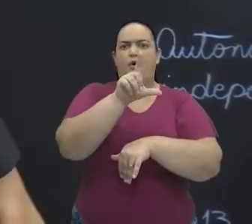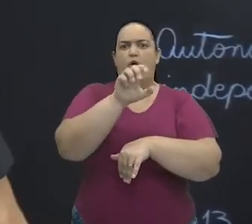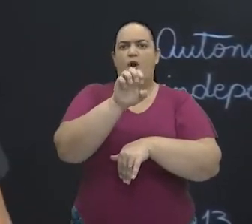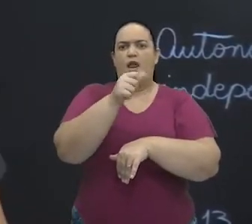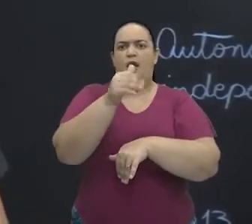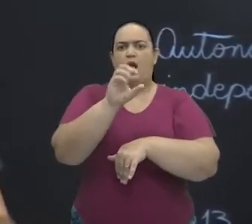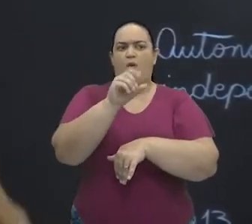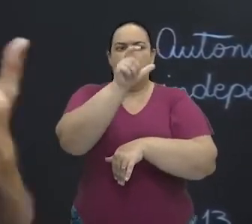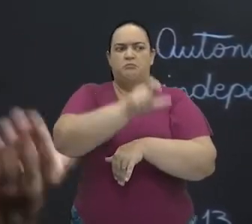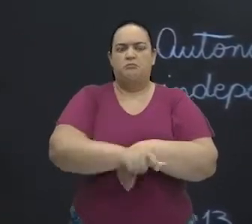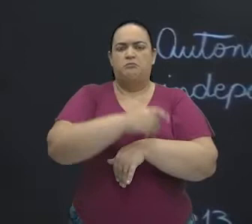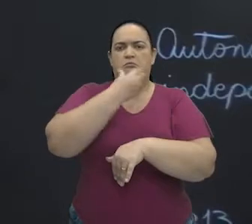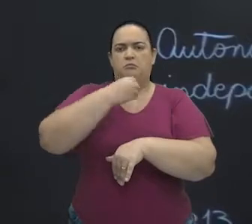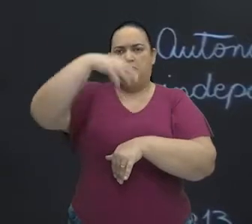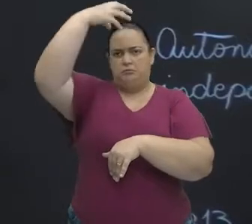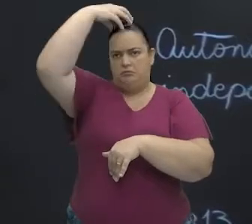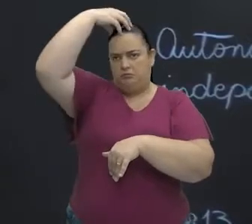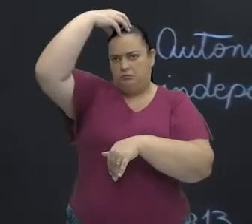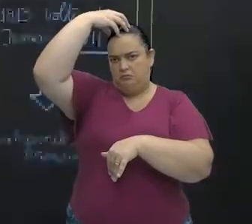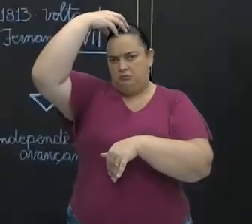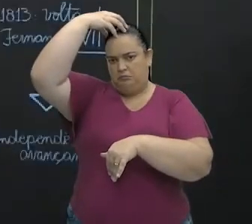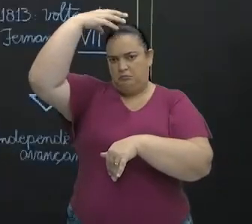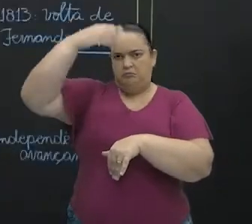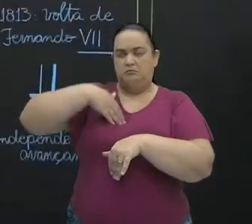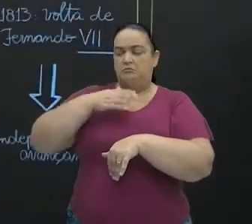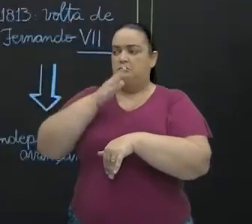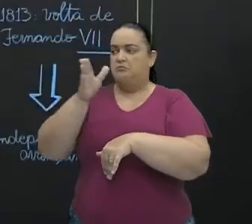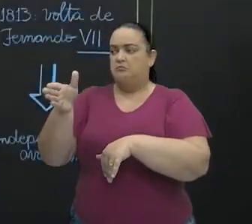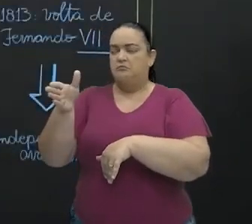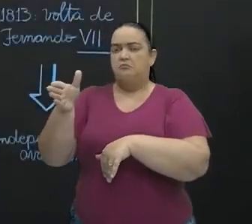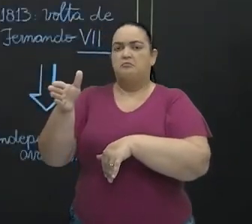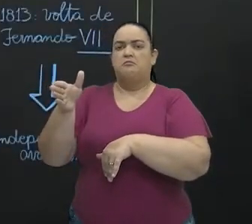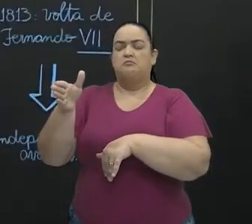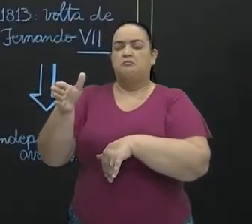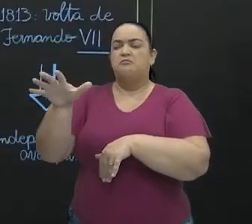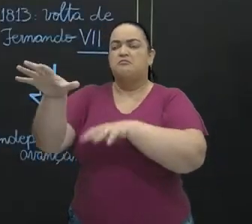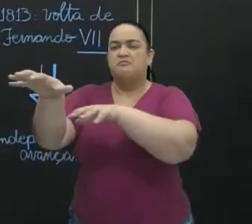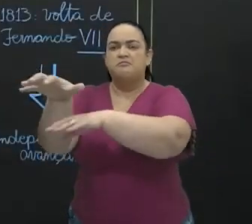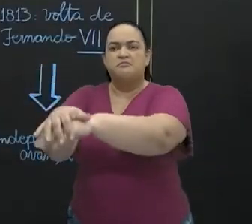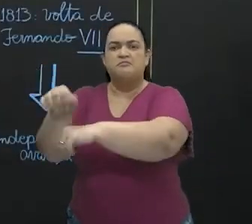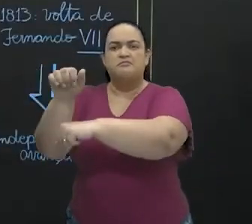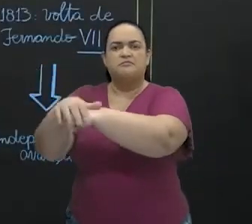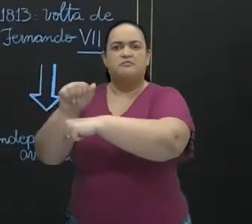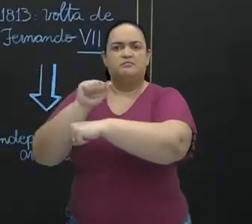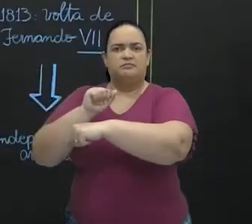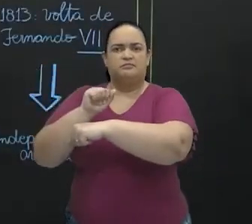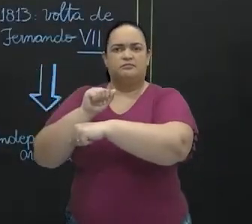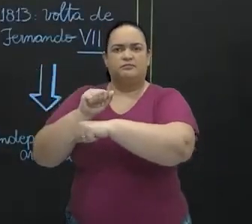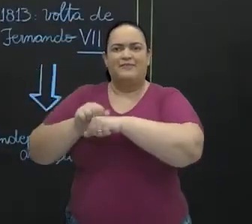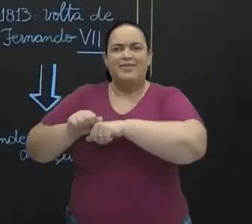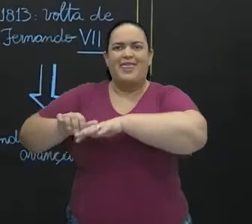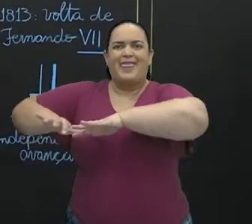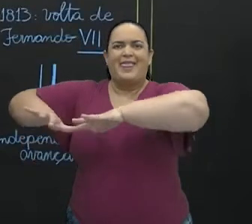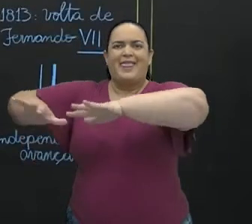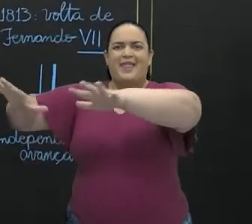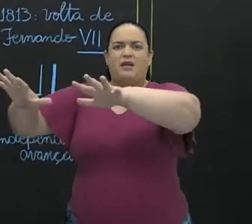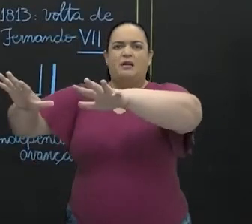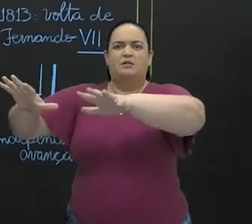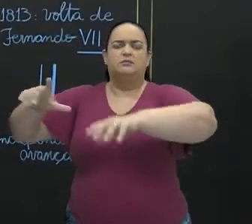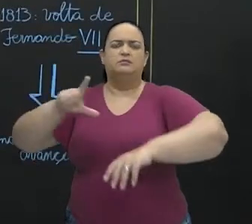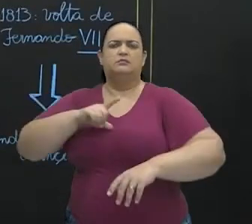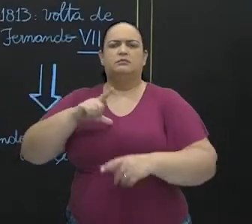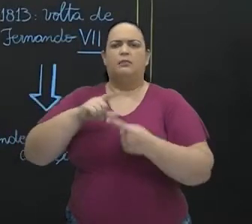um processo de expansão territorial. Essa expansão territorial, ela foi bastante importante porque levou